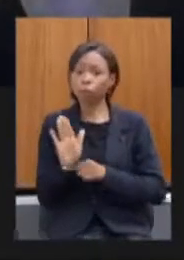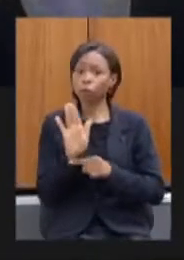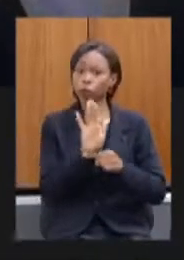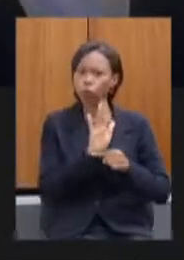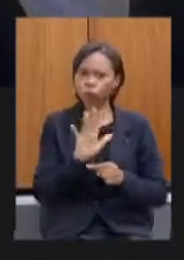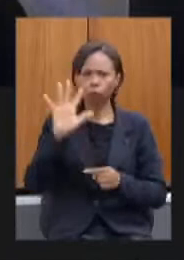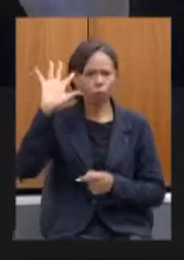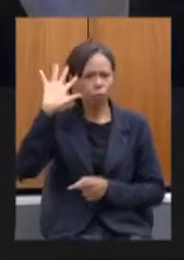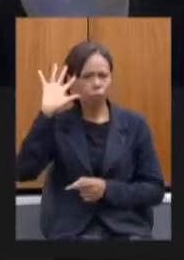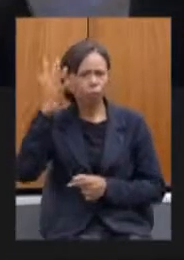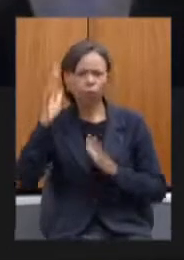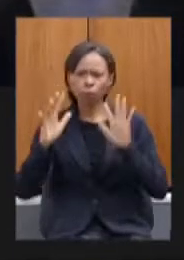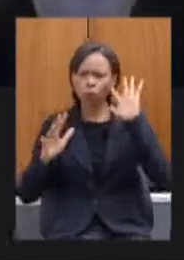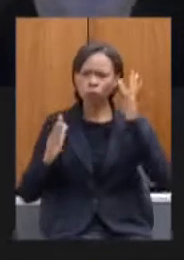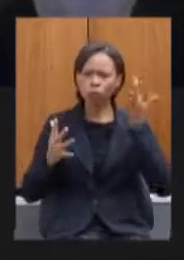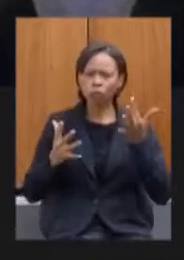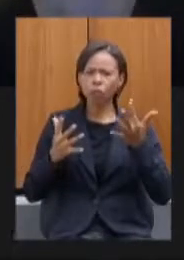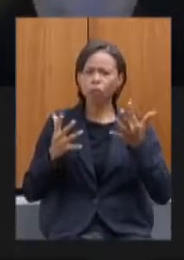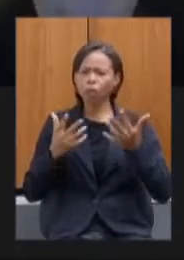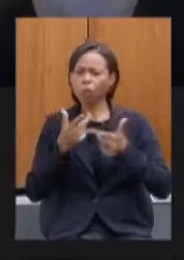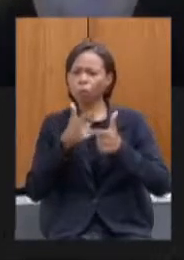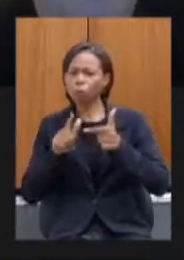desafios públicos